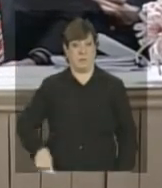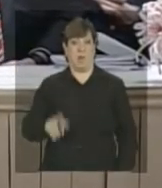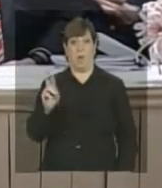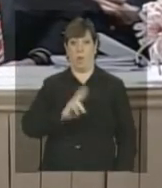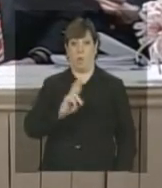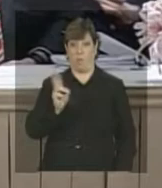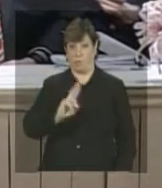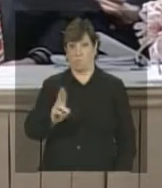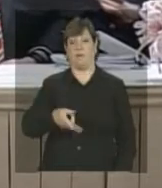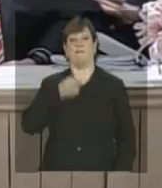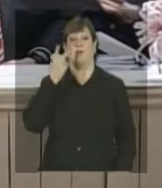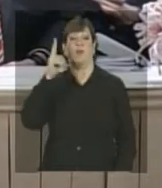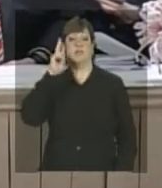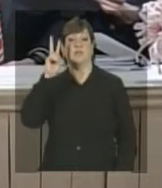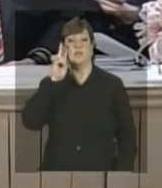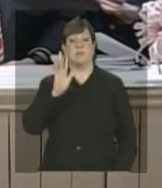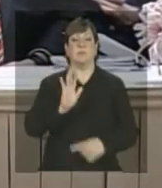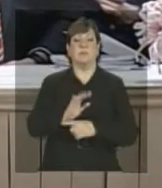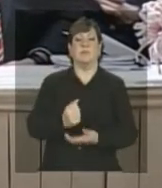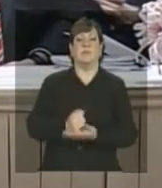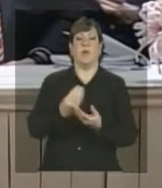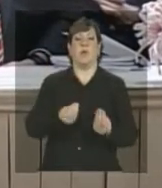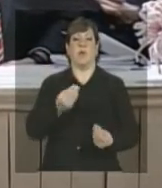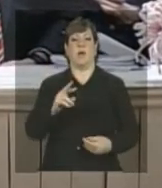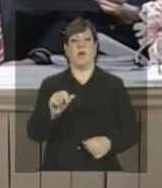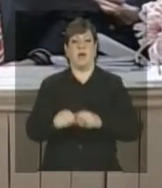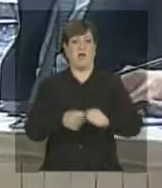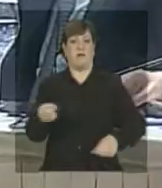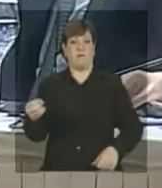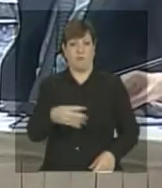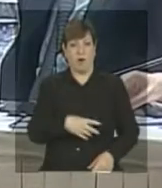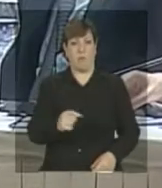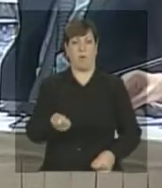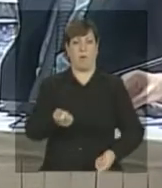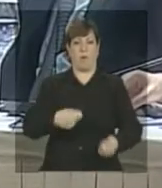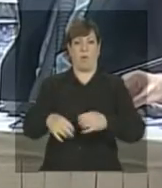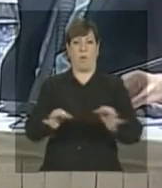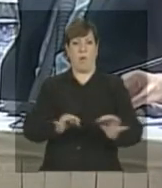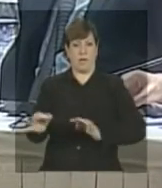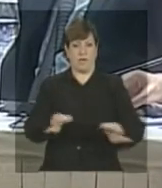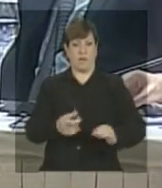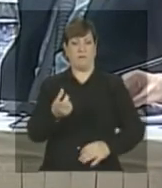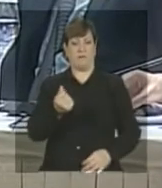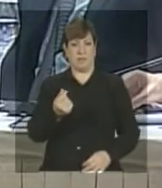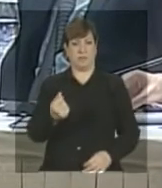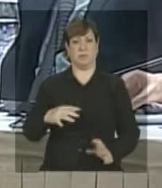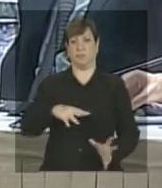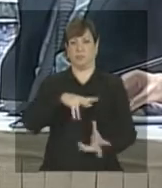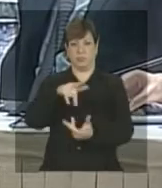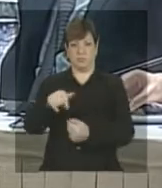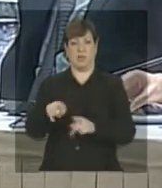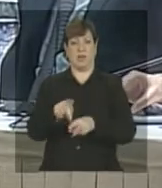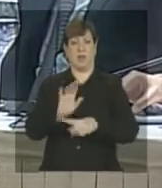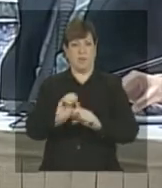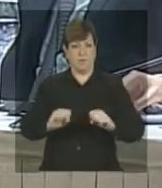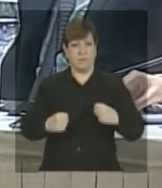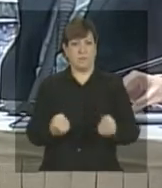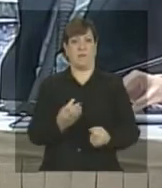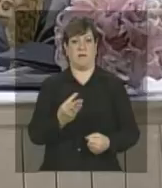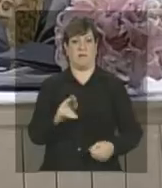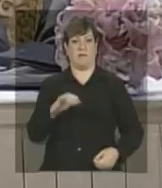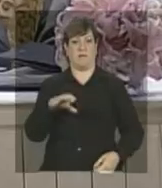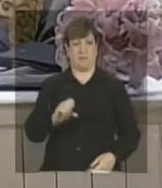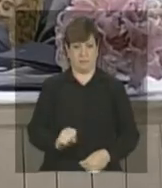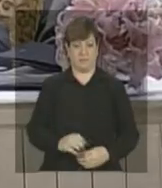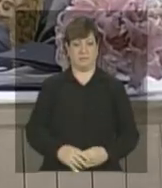Rússia, defendeu reforma nas organizações financeiras internacionais para garantir o reconhecimento e o fortalecimento dos BRICS.